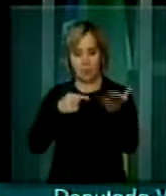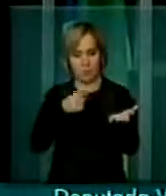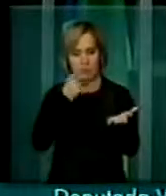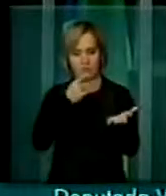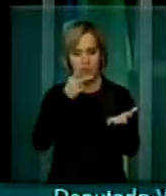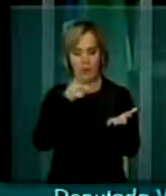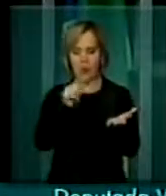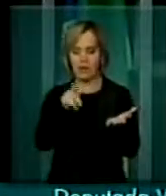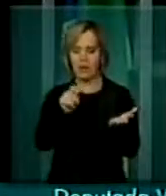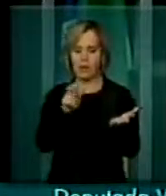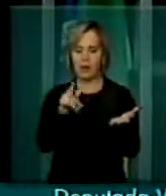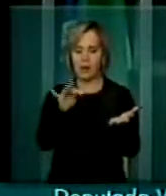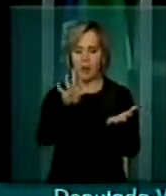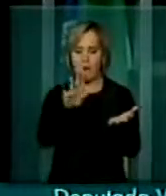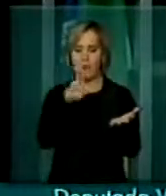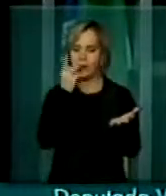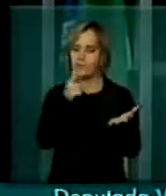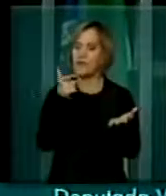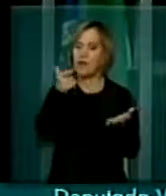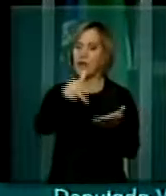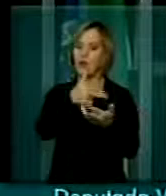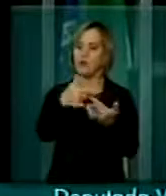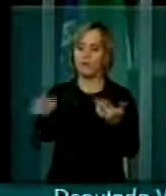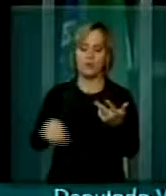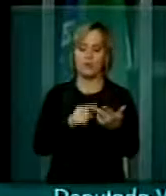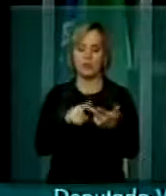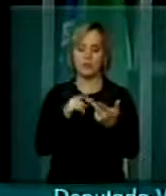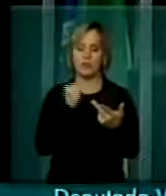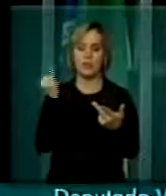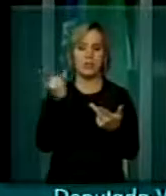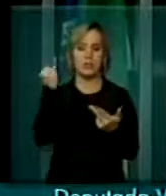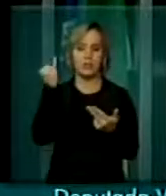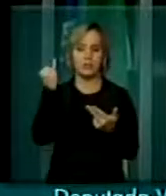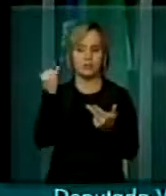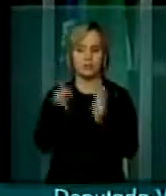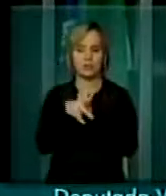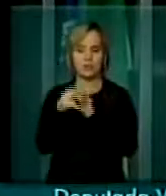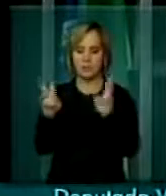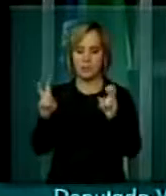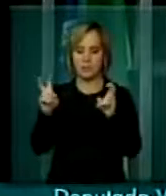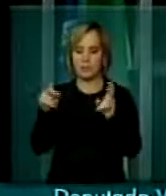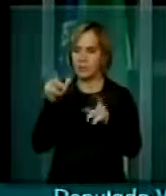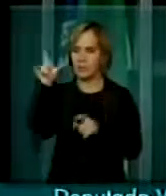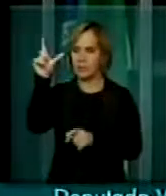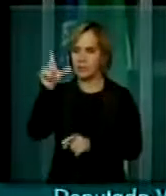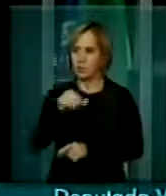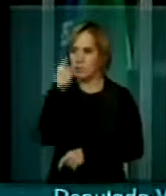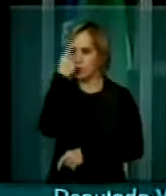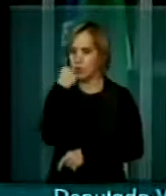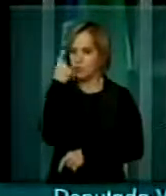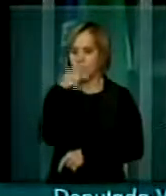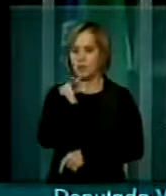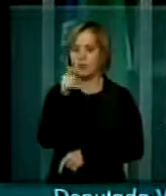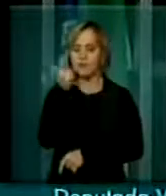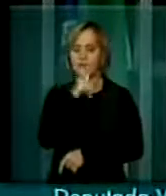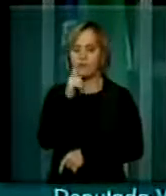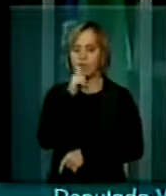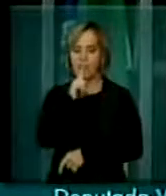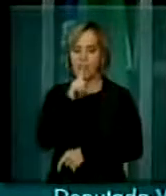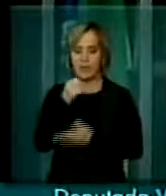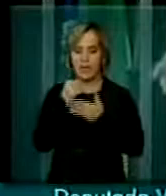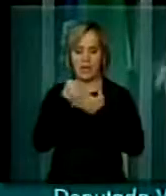eu quero falar de um outro ponto, um outro impacto importante que a diminuição da jornada causará, que são as condições